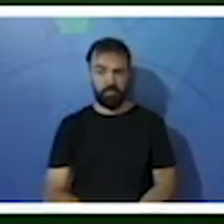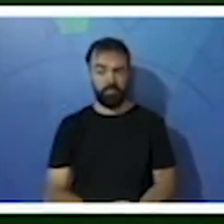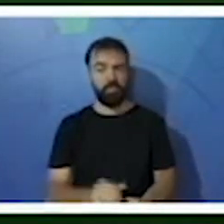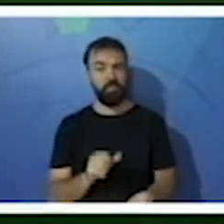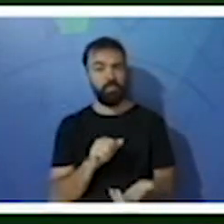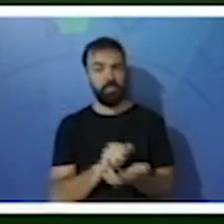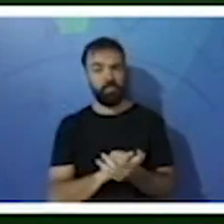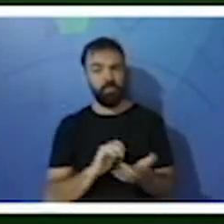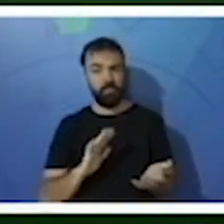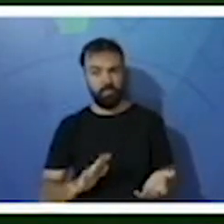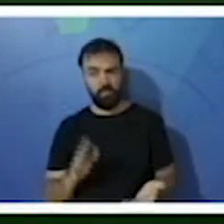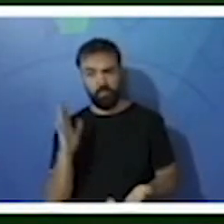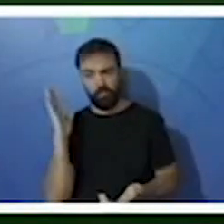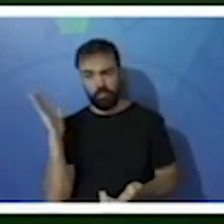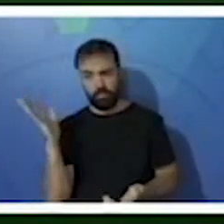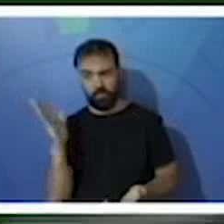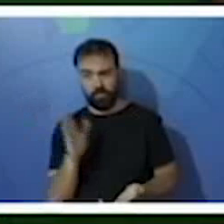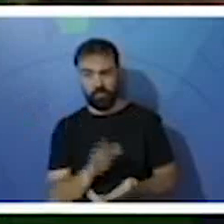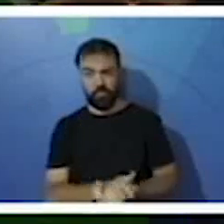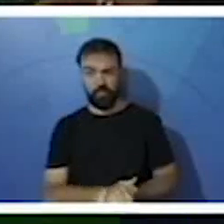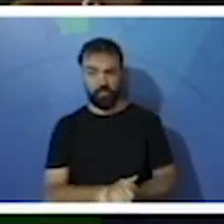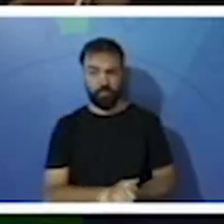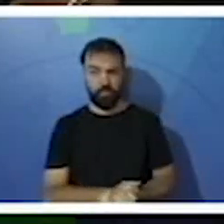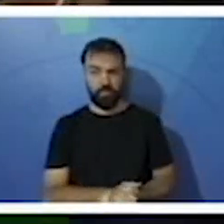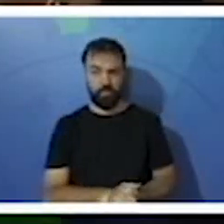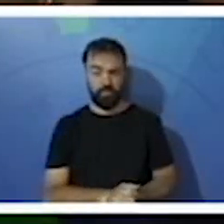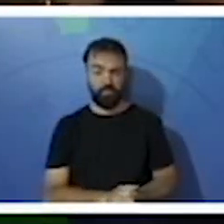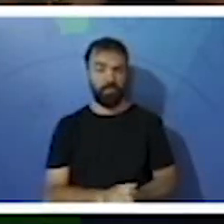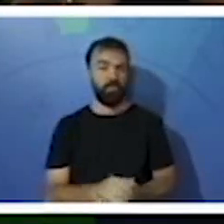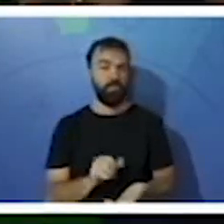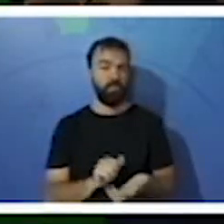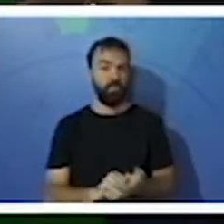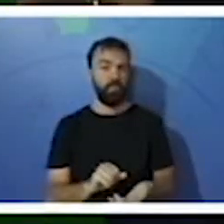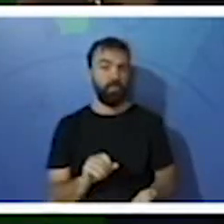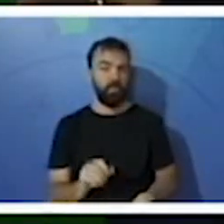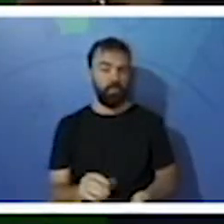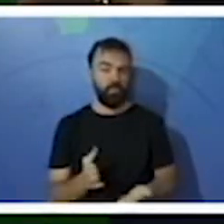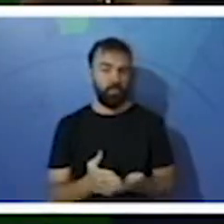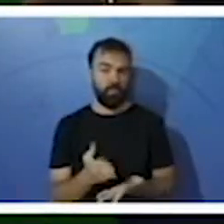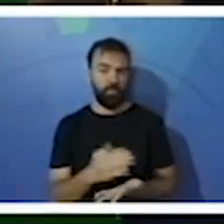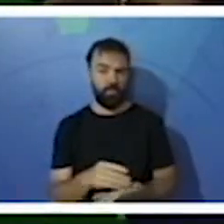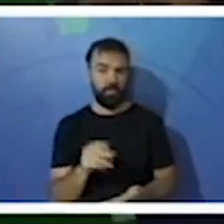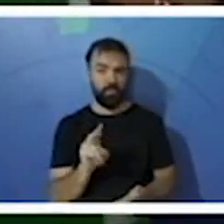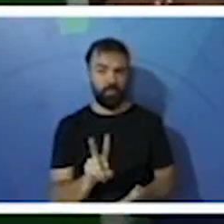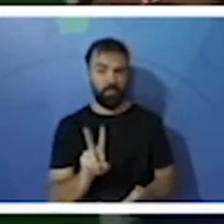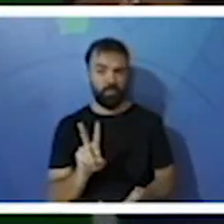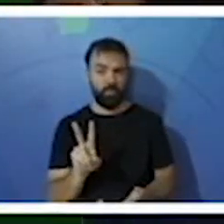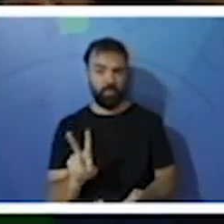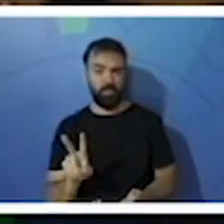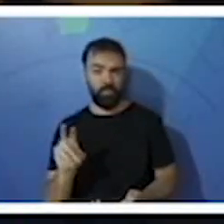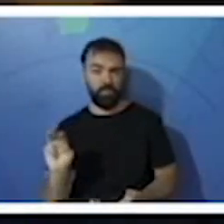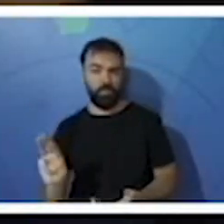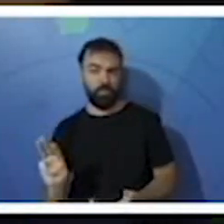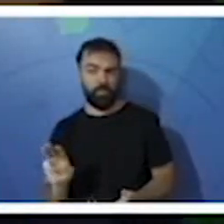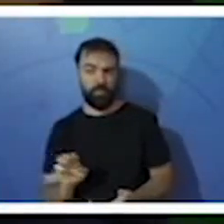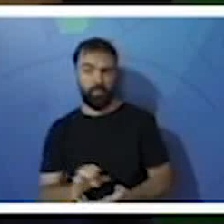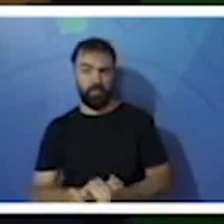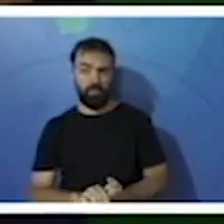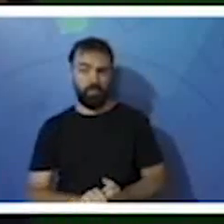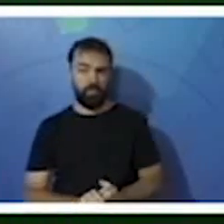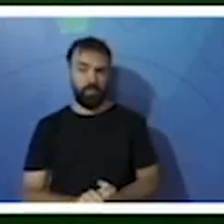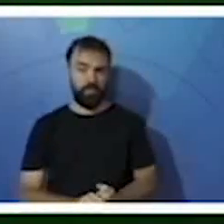Agora, vamos para a tarefinha. Fazer os exercícios da página 223, tá?